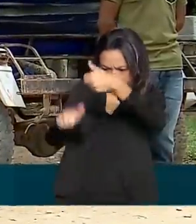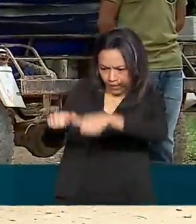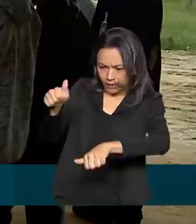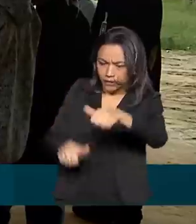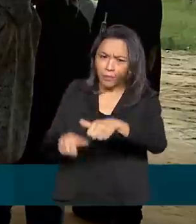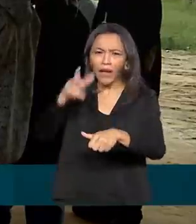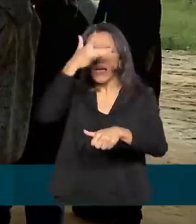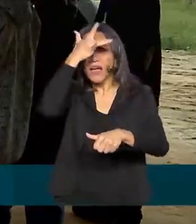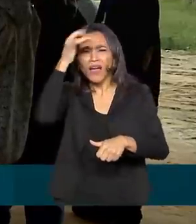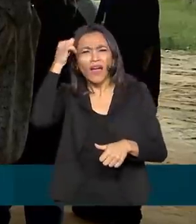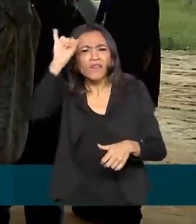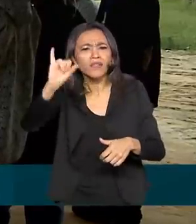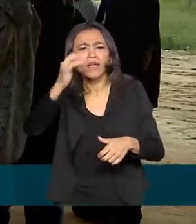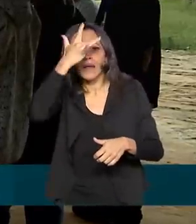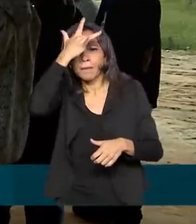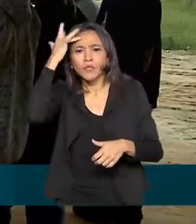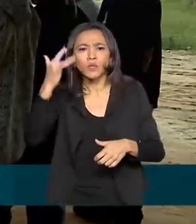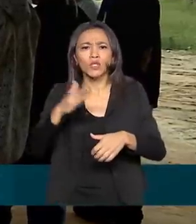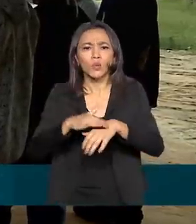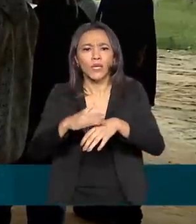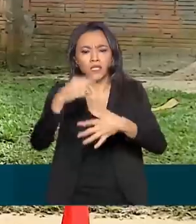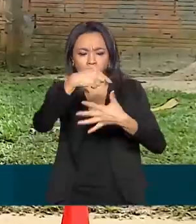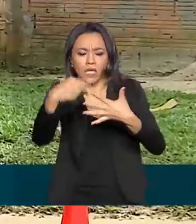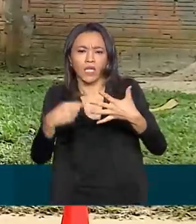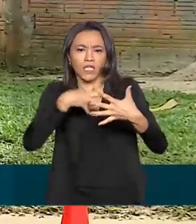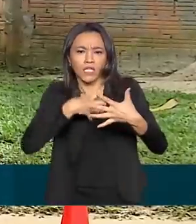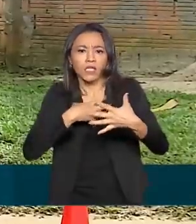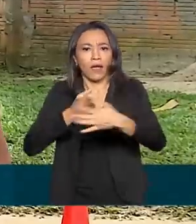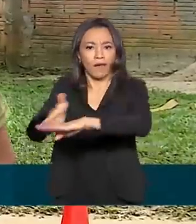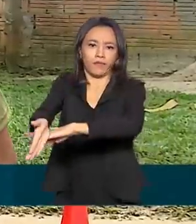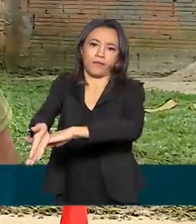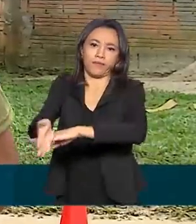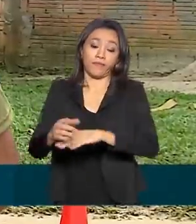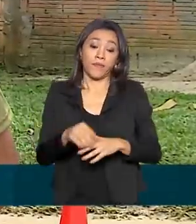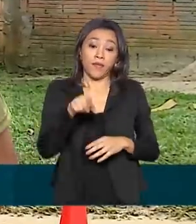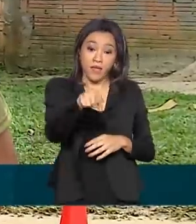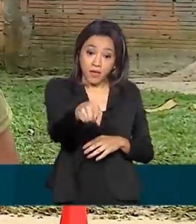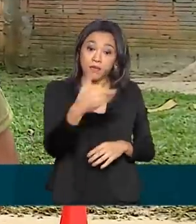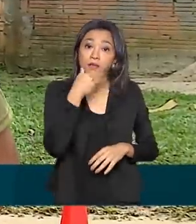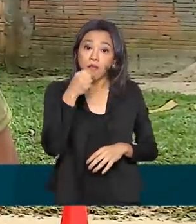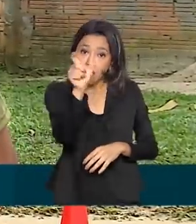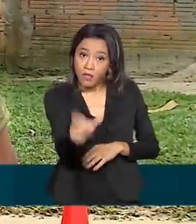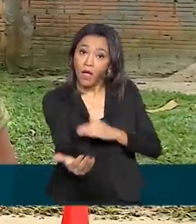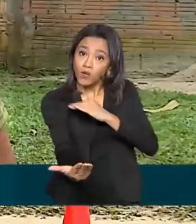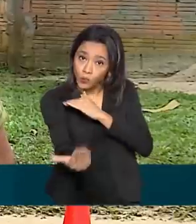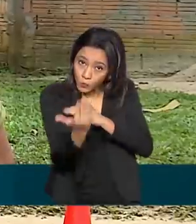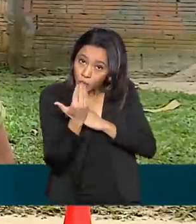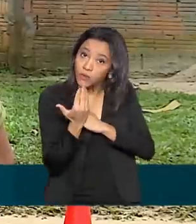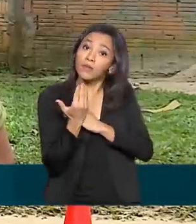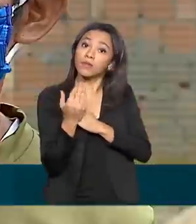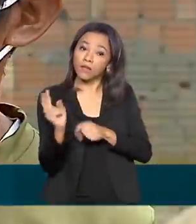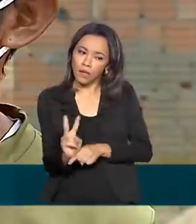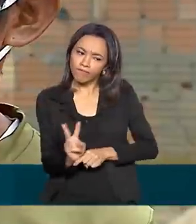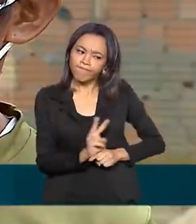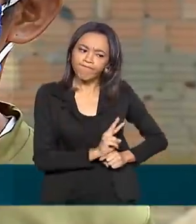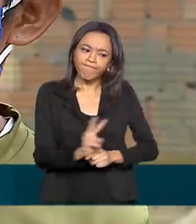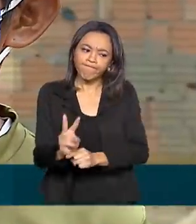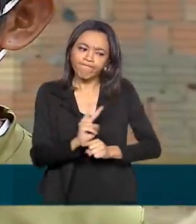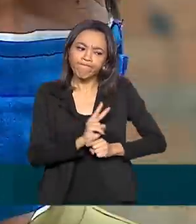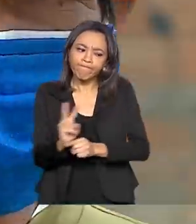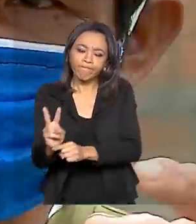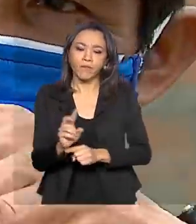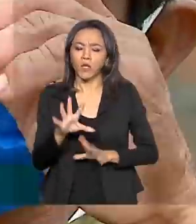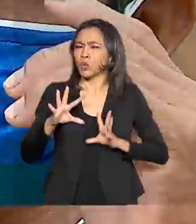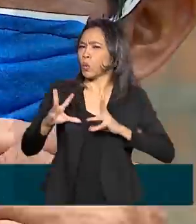sintomas da Covid-19 entrem na região. Adelino está ajudando na fiscalização da barreira. Todo mundo está em